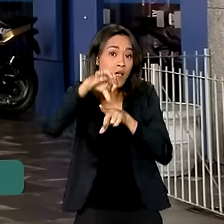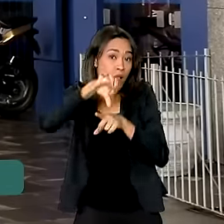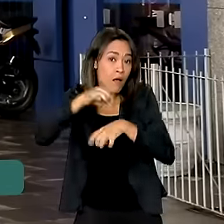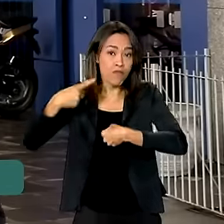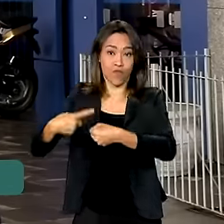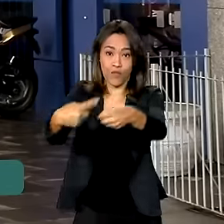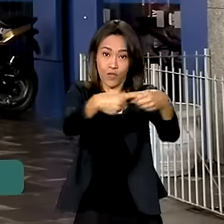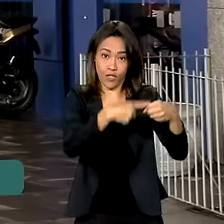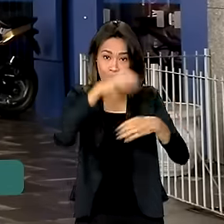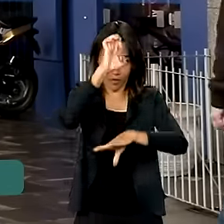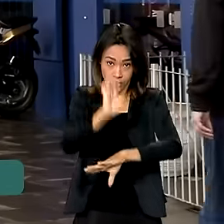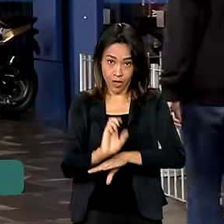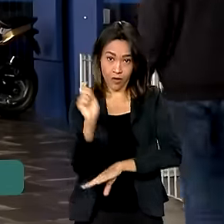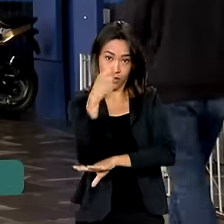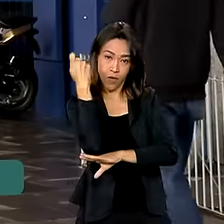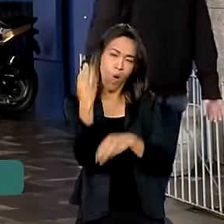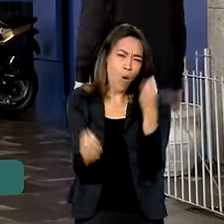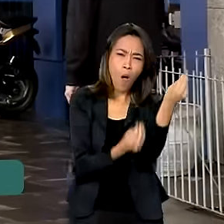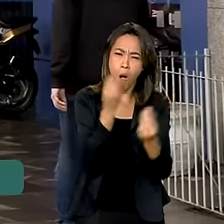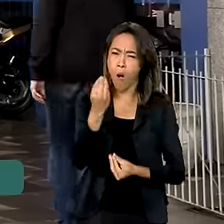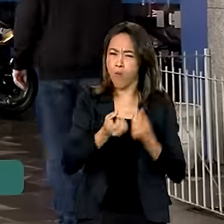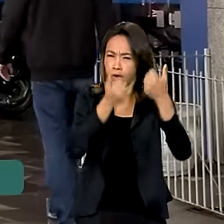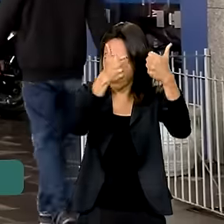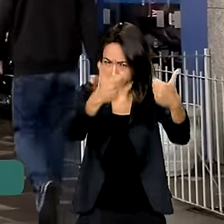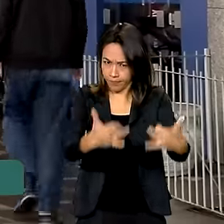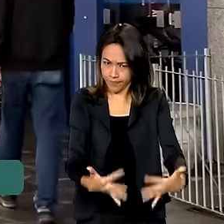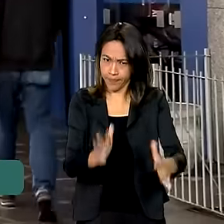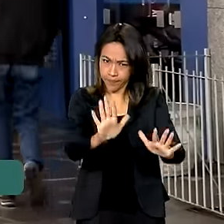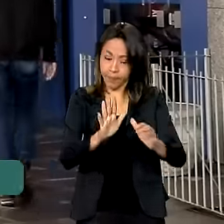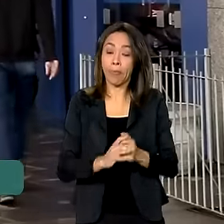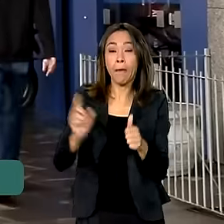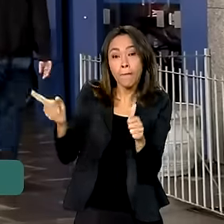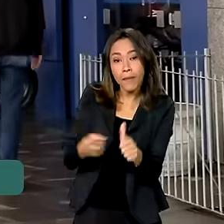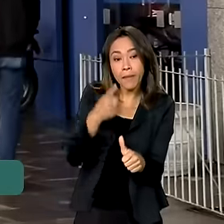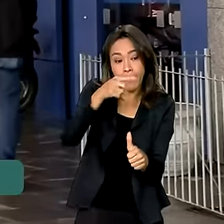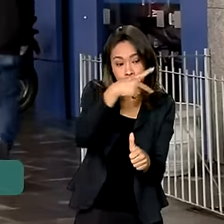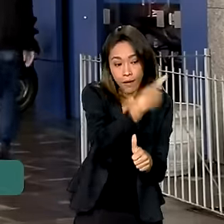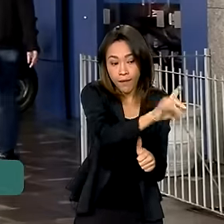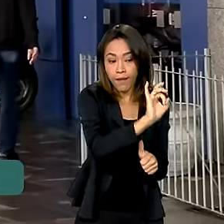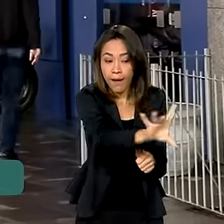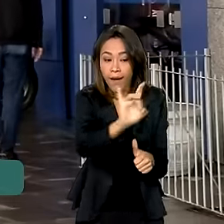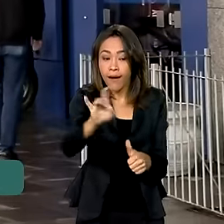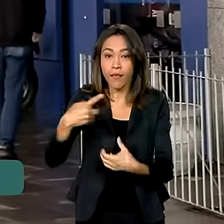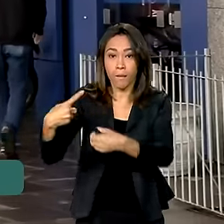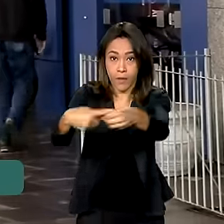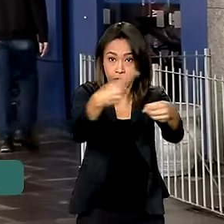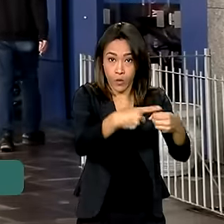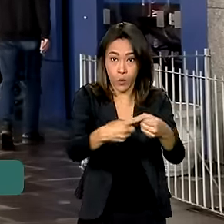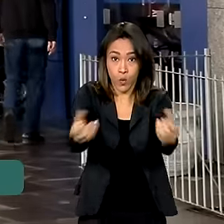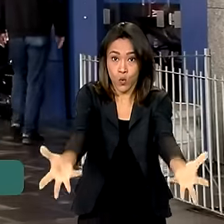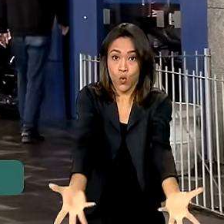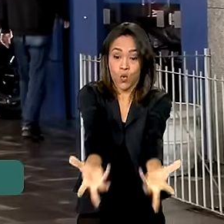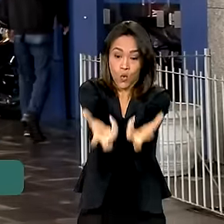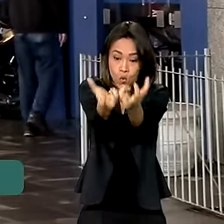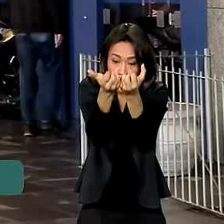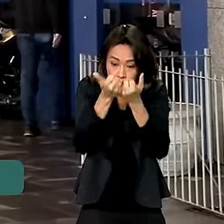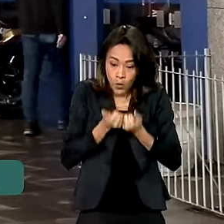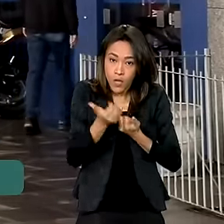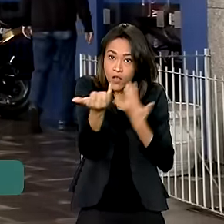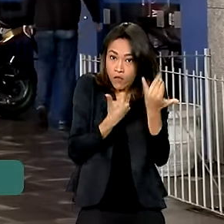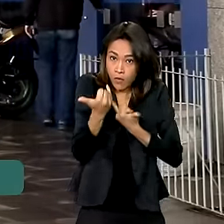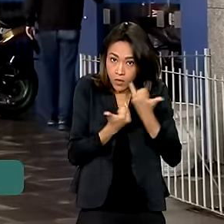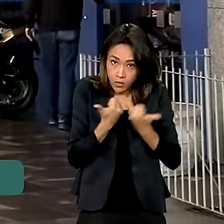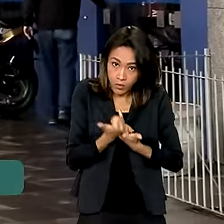gaúchos. E vai funcionar assim, olha só. Primeiro, as prefeituras vão incluir, vão enviar para o governo federal os dados sobre as